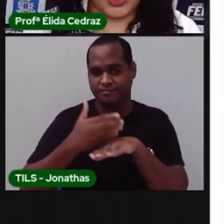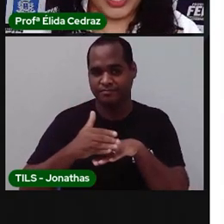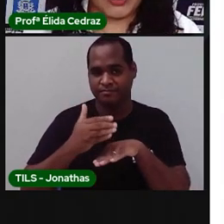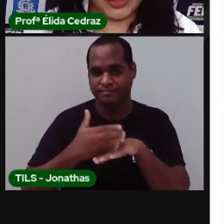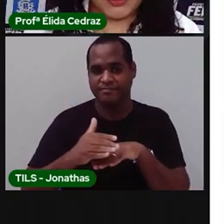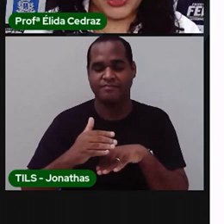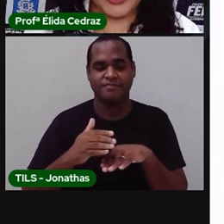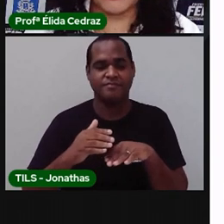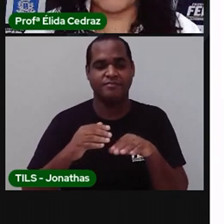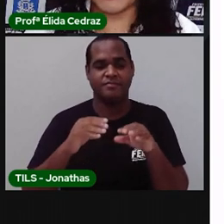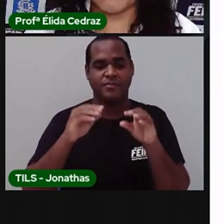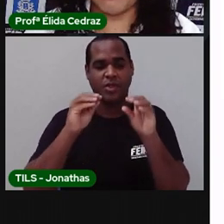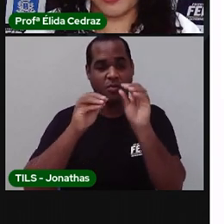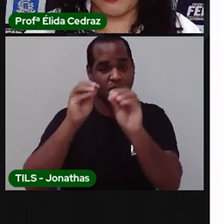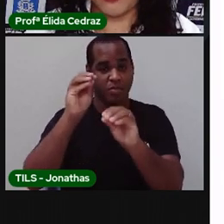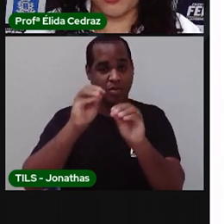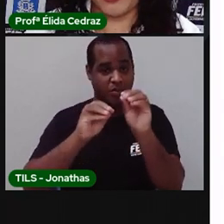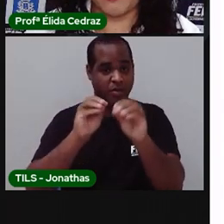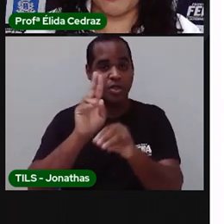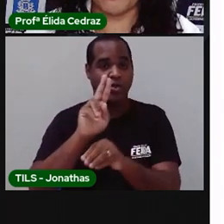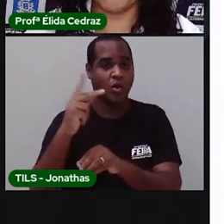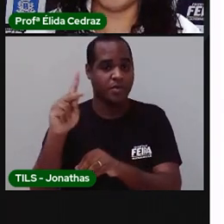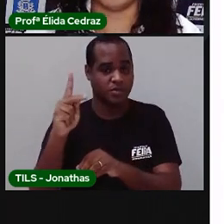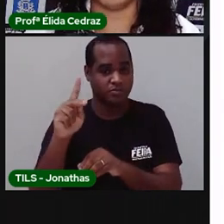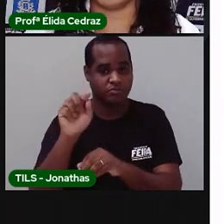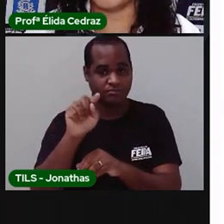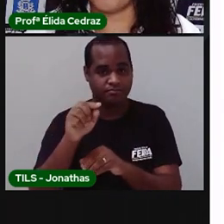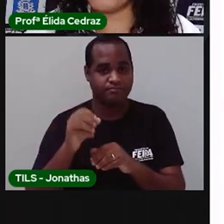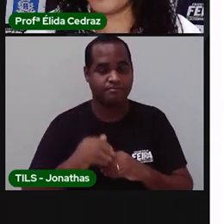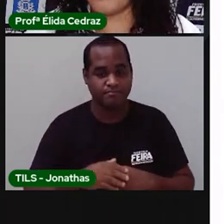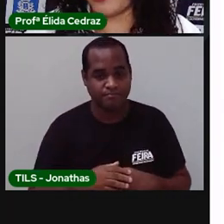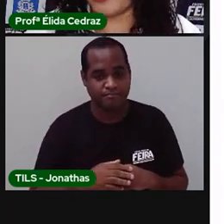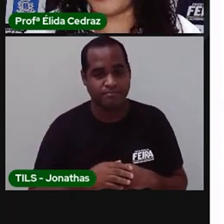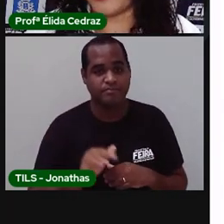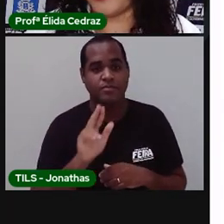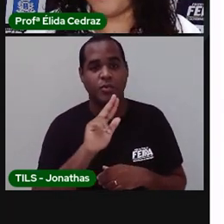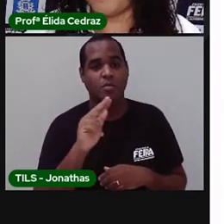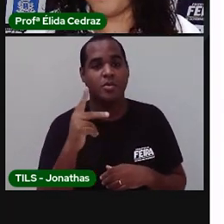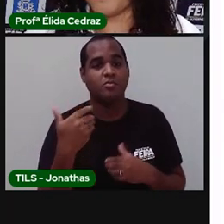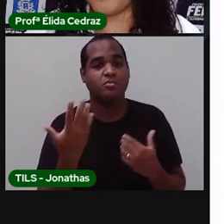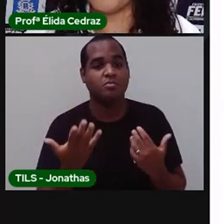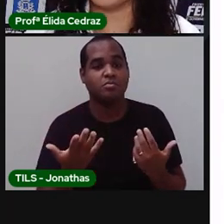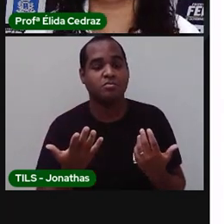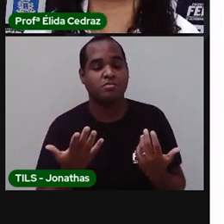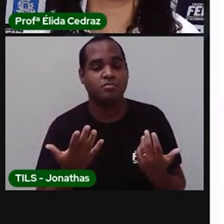Vou colocar os objetos e você vai falar o nome, tá bom? Que o objeto é esse?